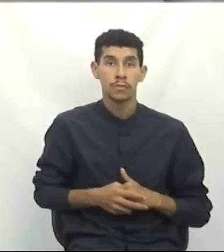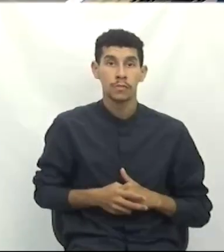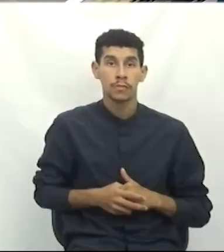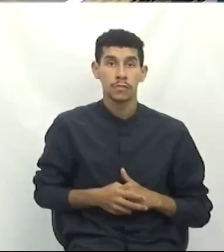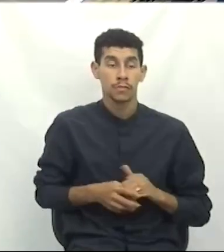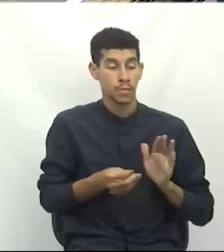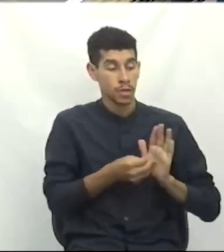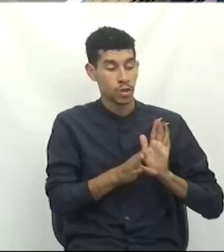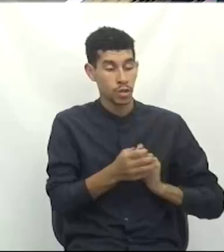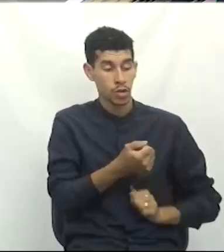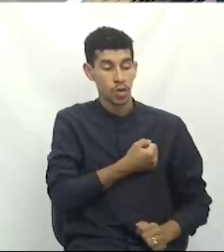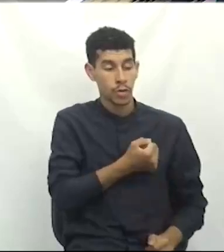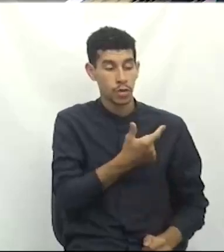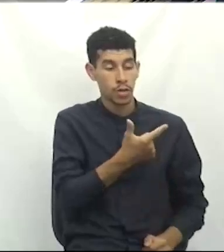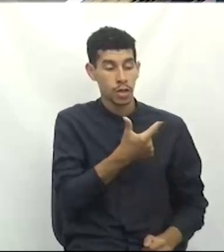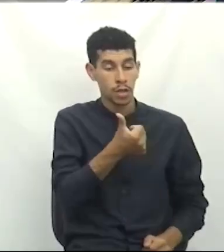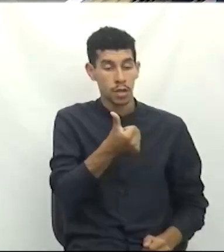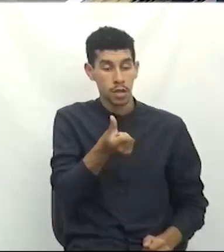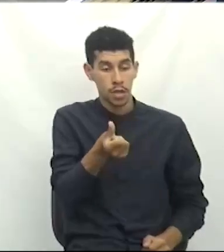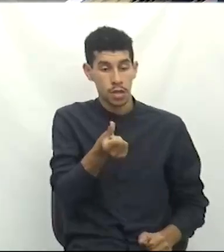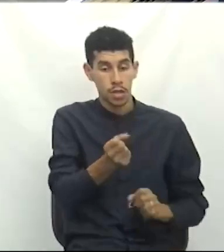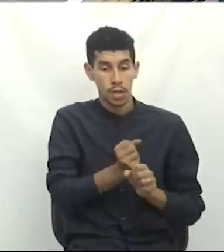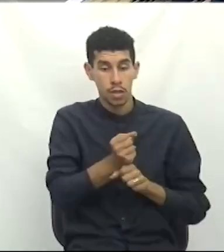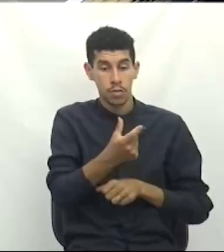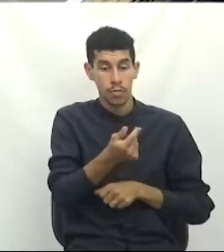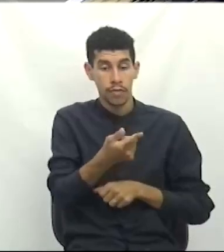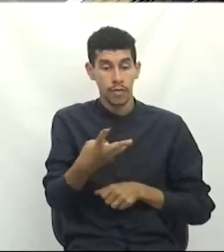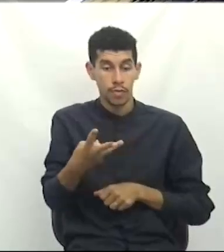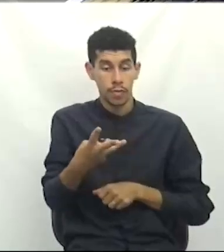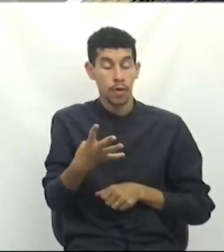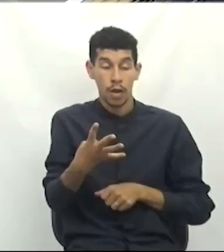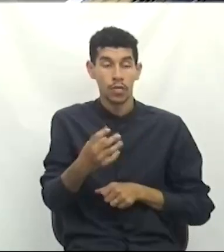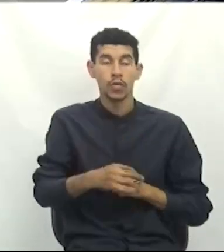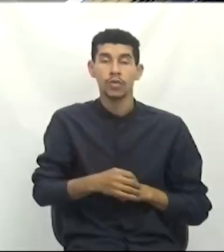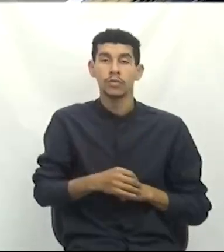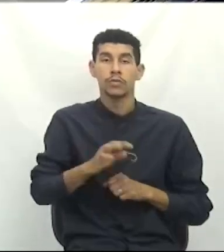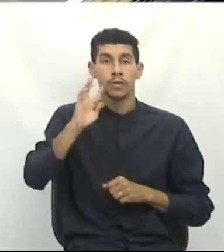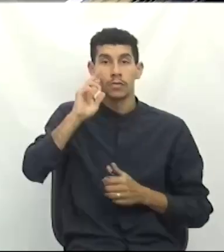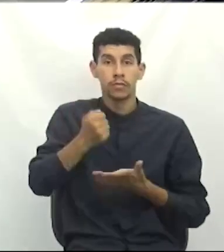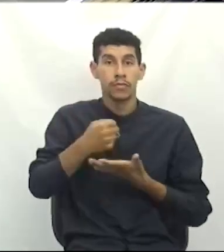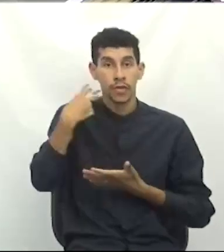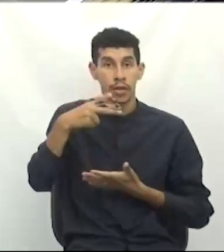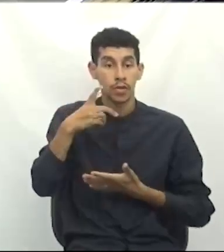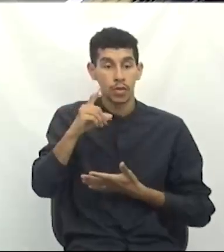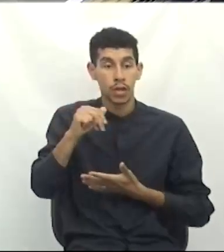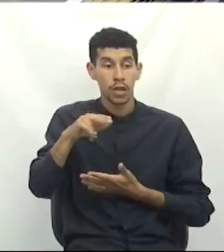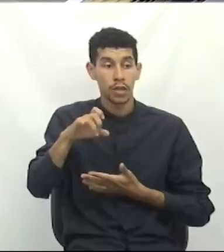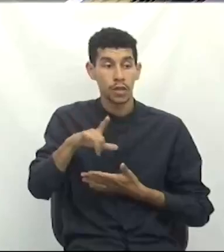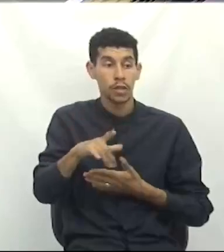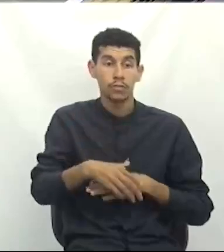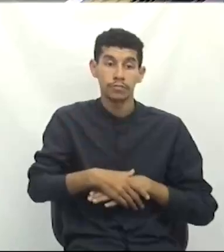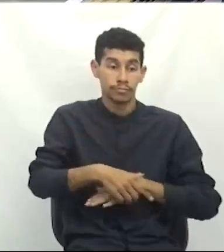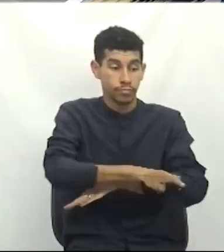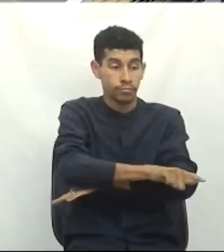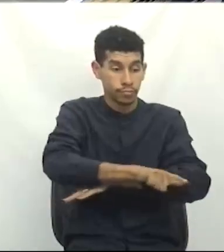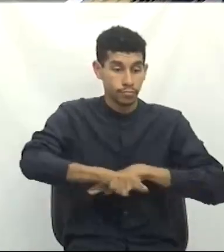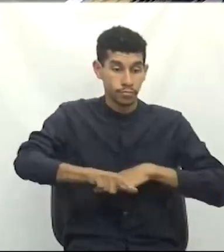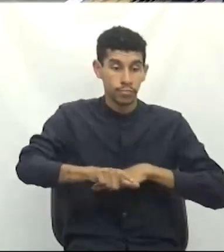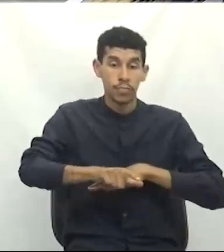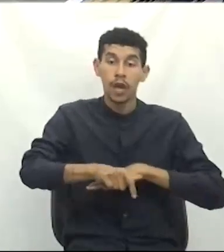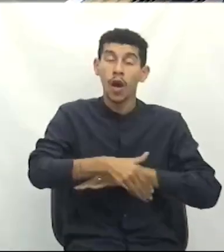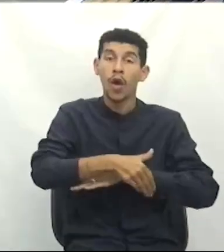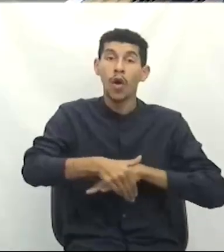Indicação número 216, de 2024. Autor, vereador Daniel Frederico Antunes. Repavimentação da rua Luiz João